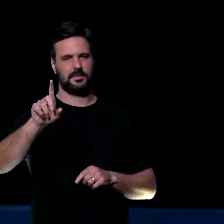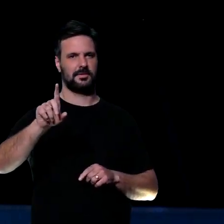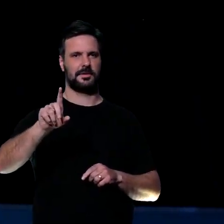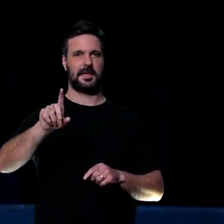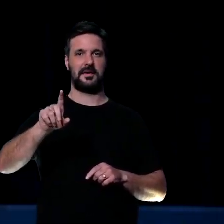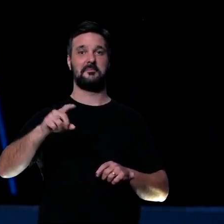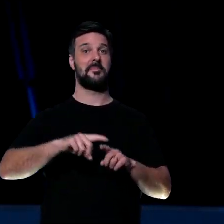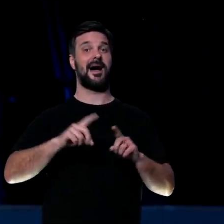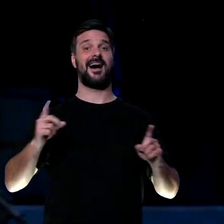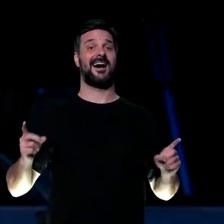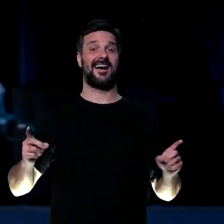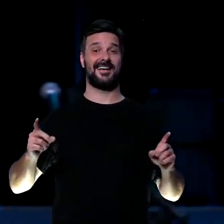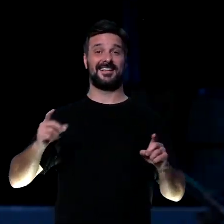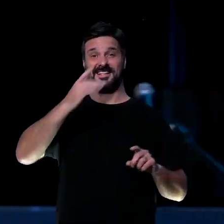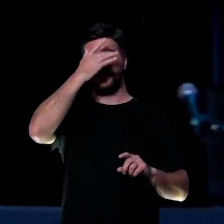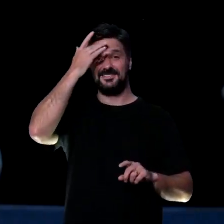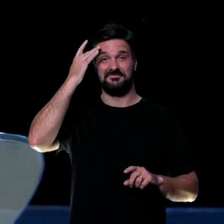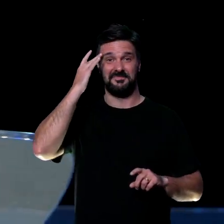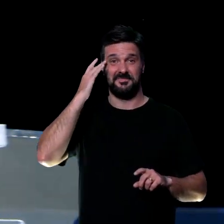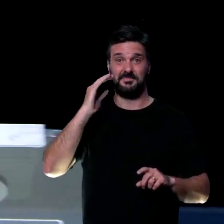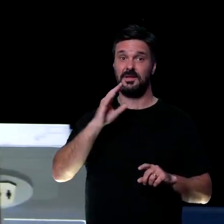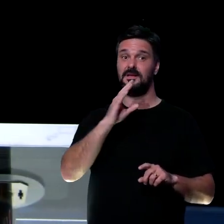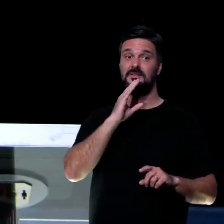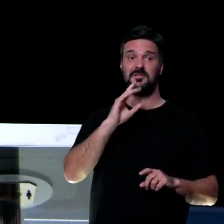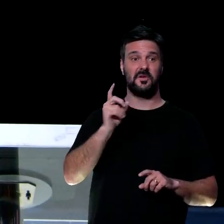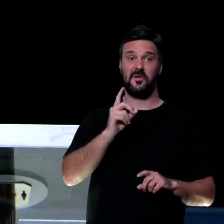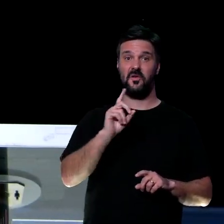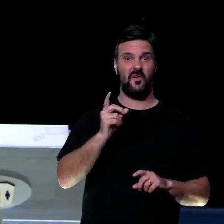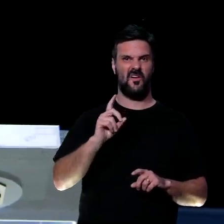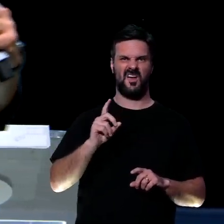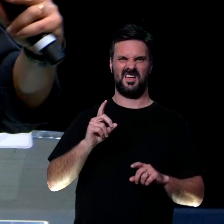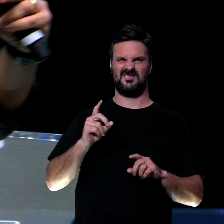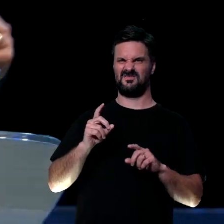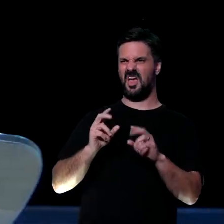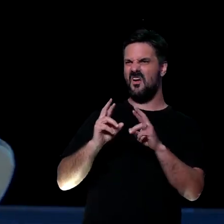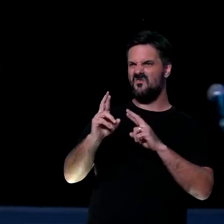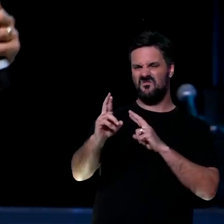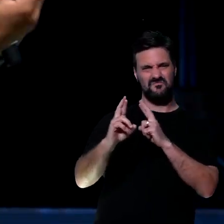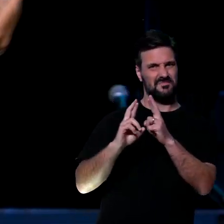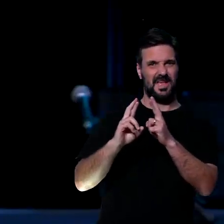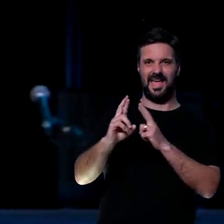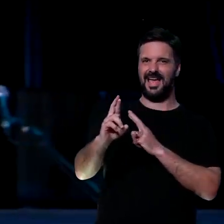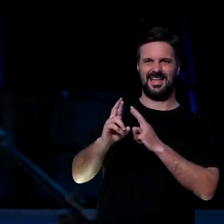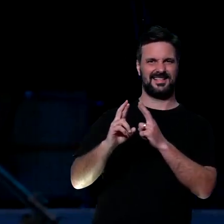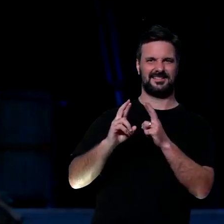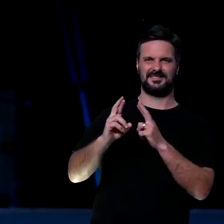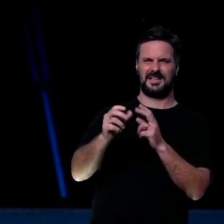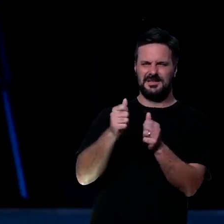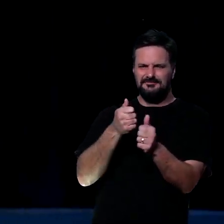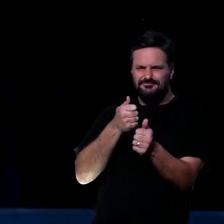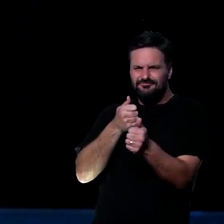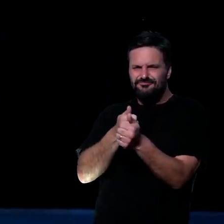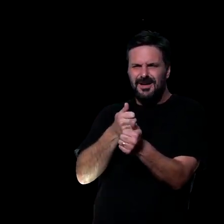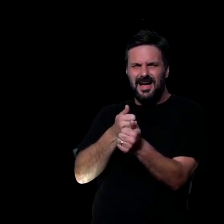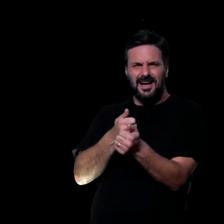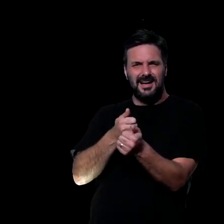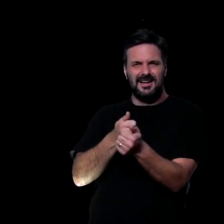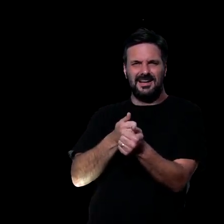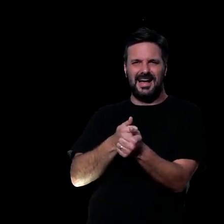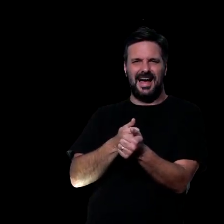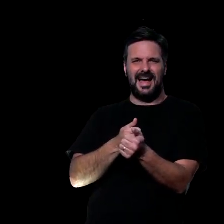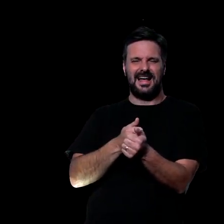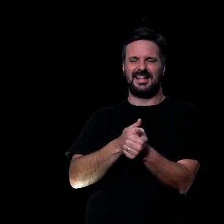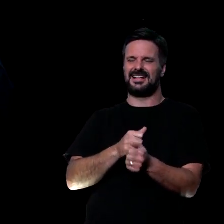Mas as pessoas do shopping ali, você não conhece, você não tem ligação, você não tem nenhum tipo de proximidade, nenhum vínculo